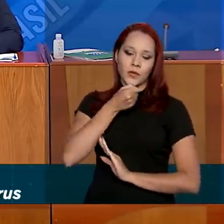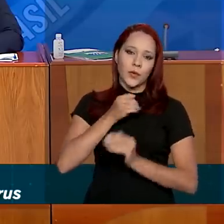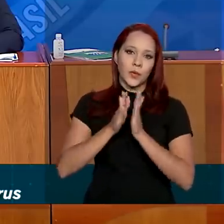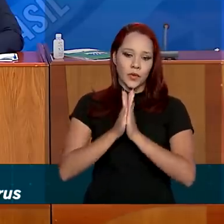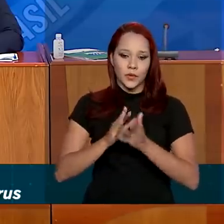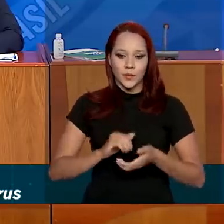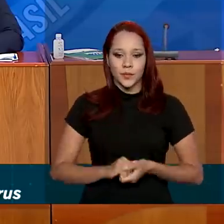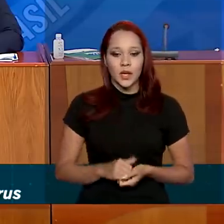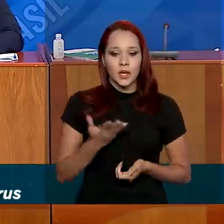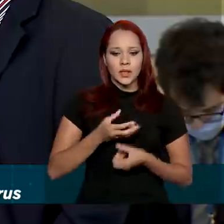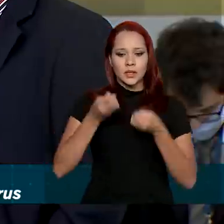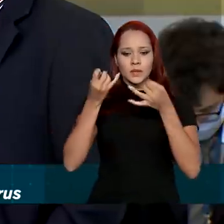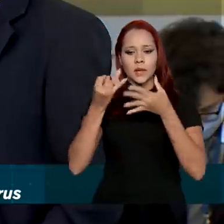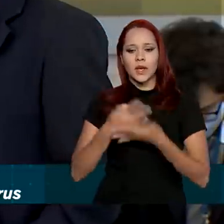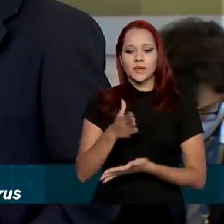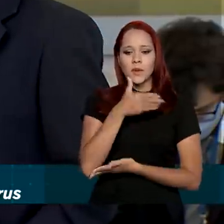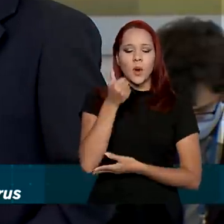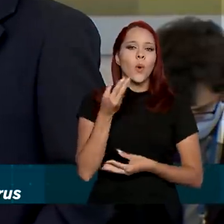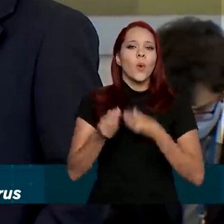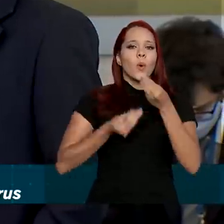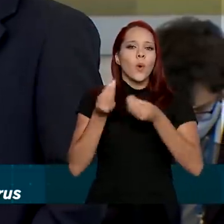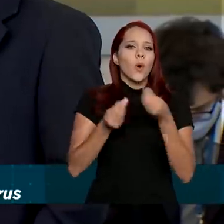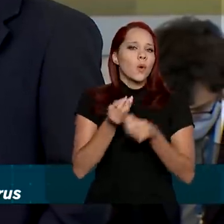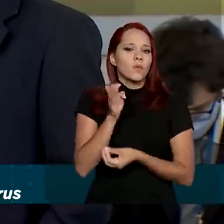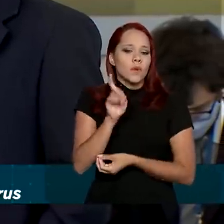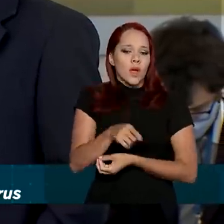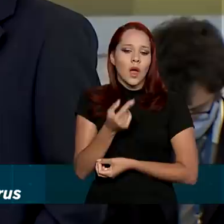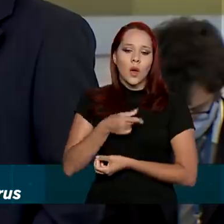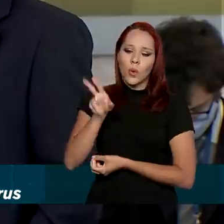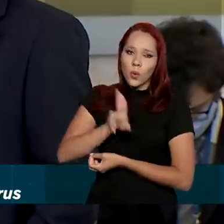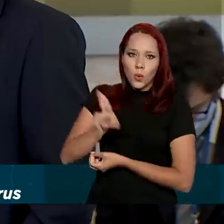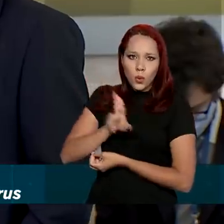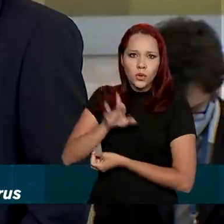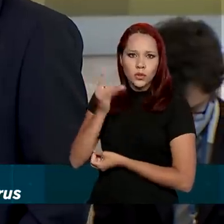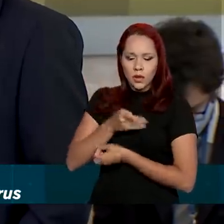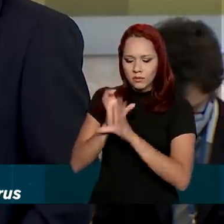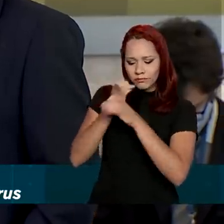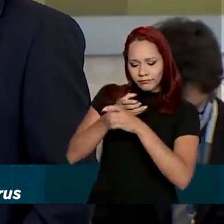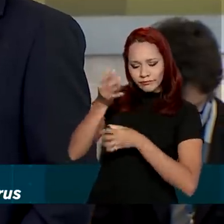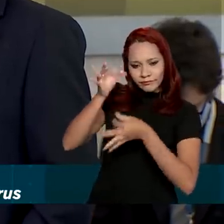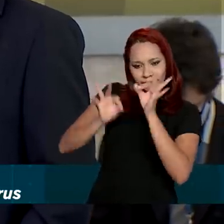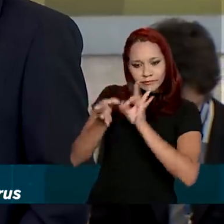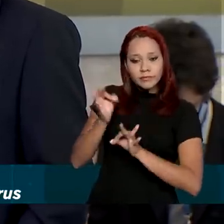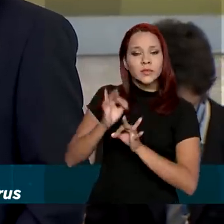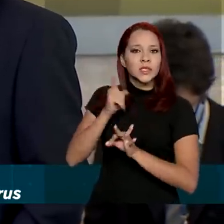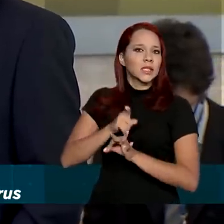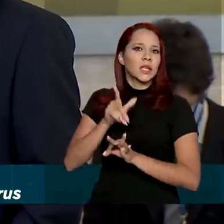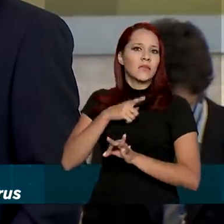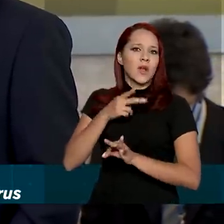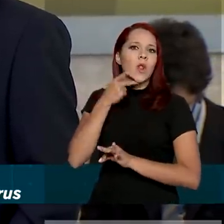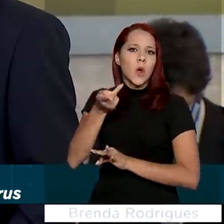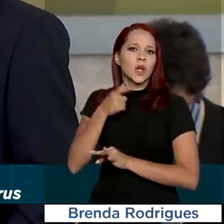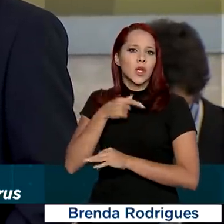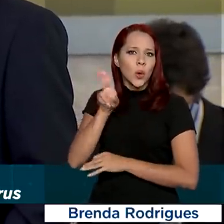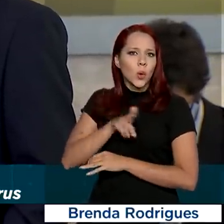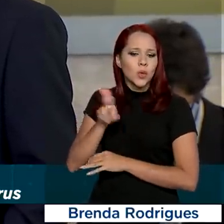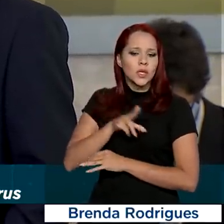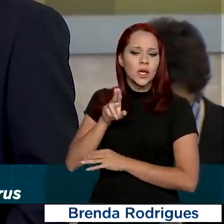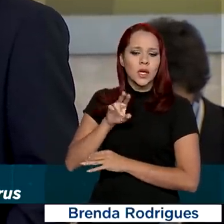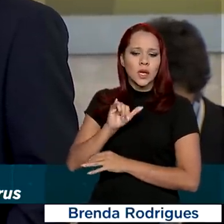senhor me explicasse melhor como é que vai se dar o uso desse equipamento que o senhor disse que usa inteligência artificial.